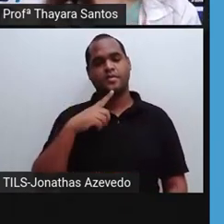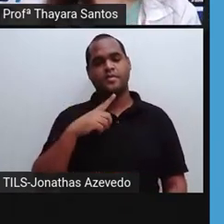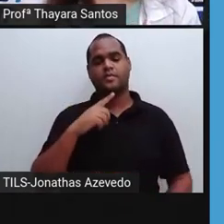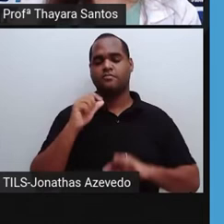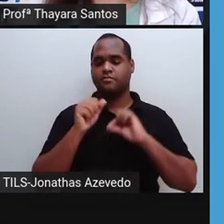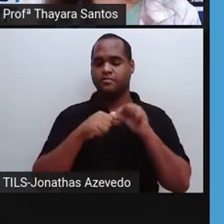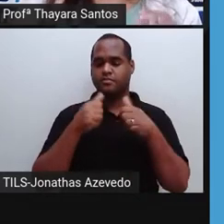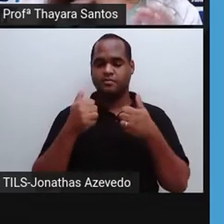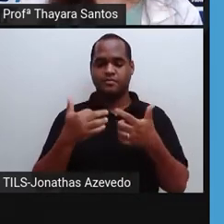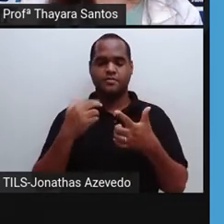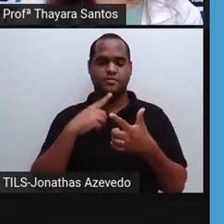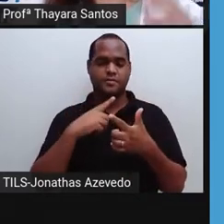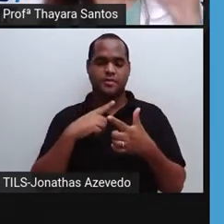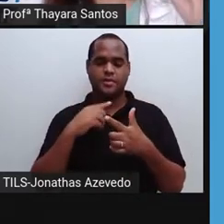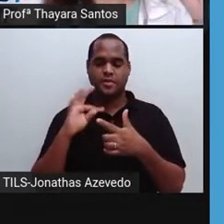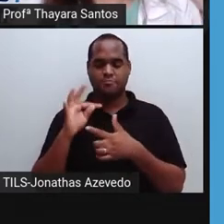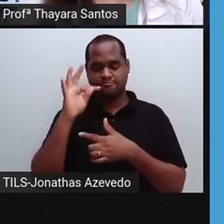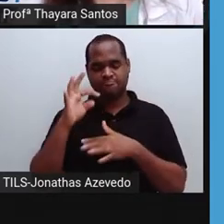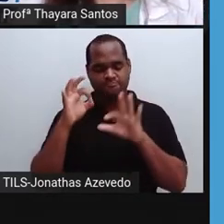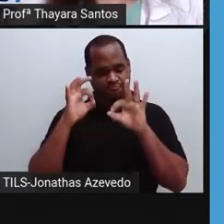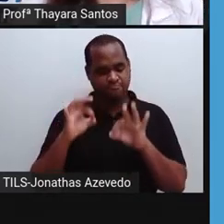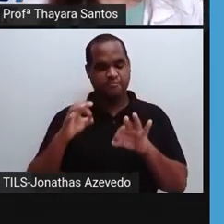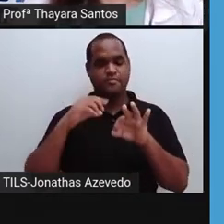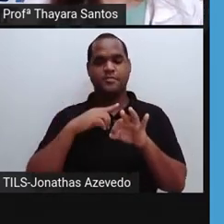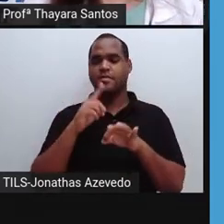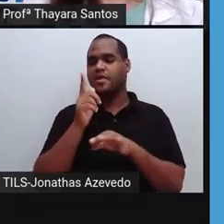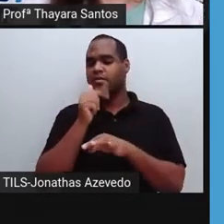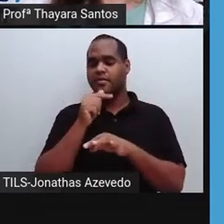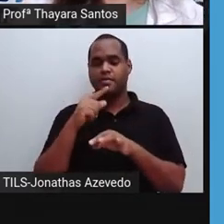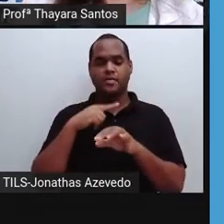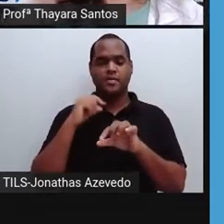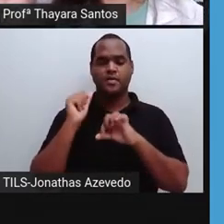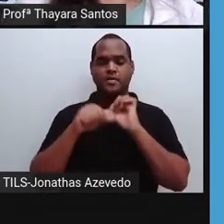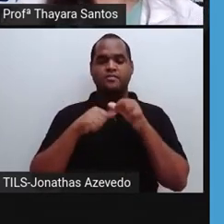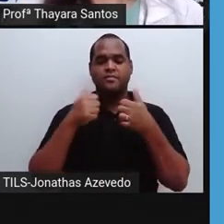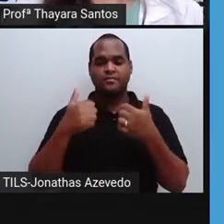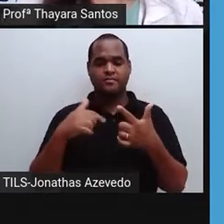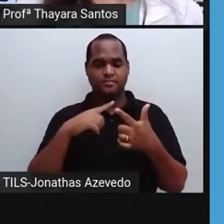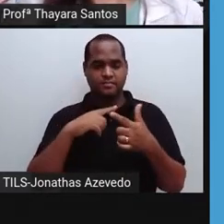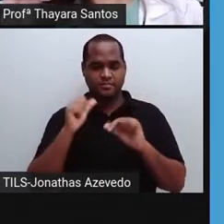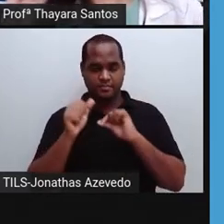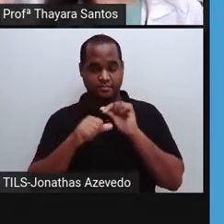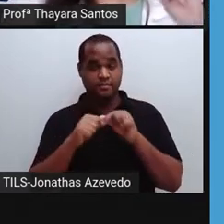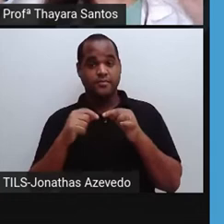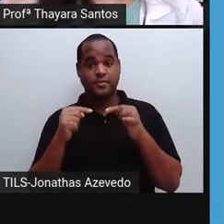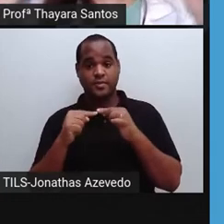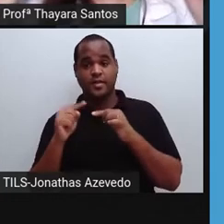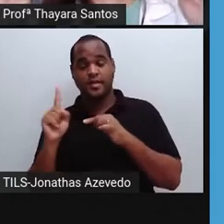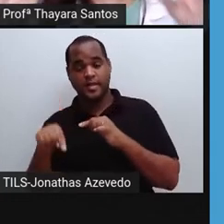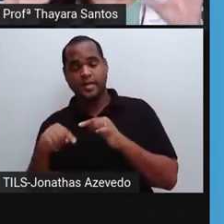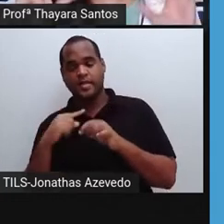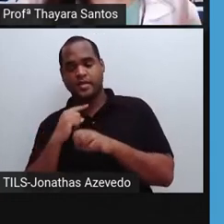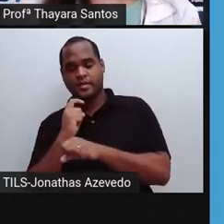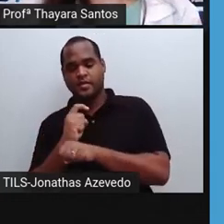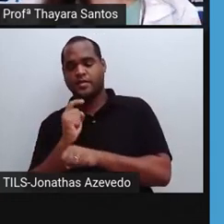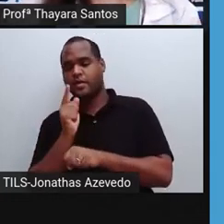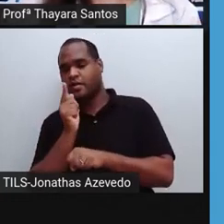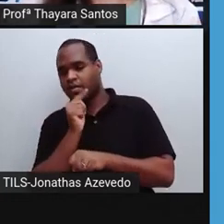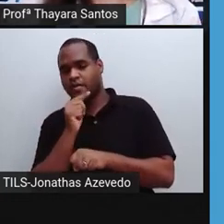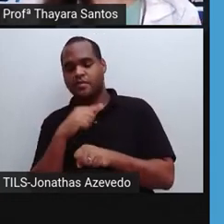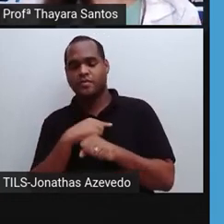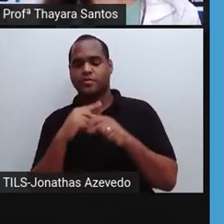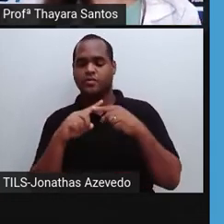que é a temperatura exata também, onde a água passa do estado líquido para o estado sólido. E nos dois casos é a mesma